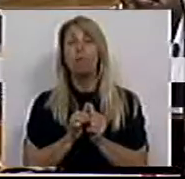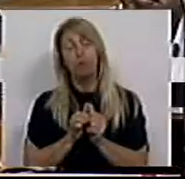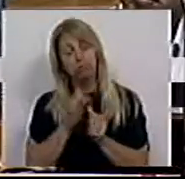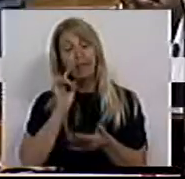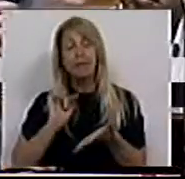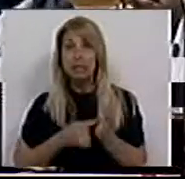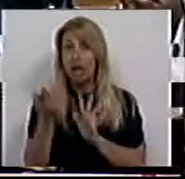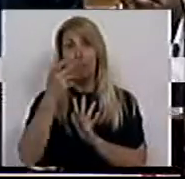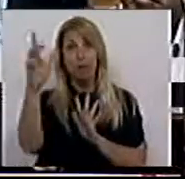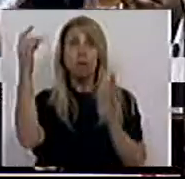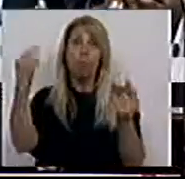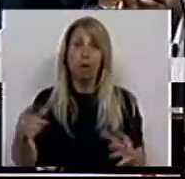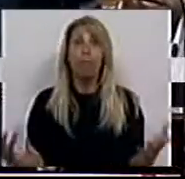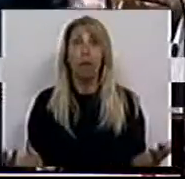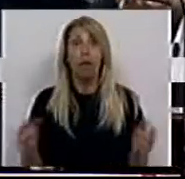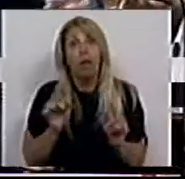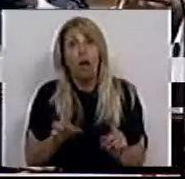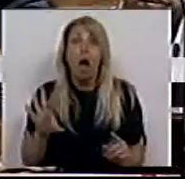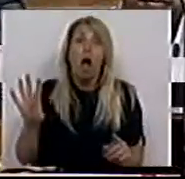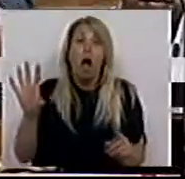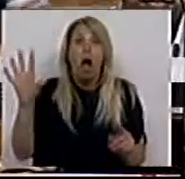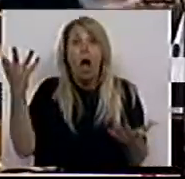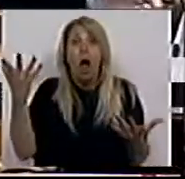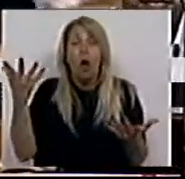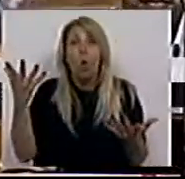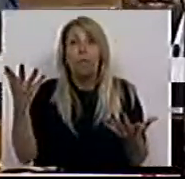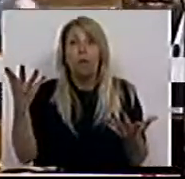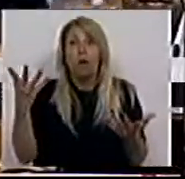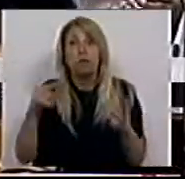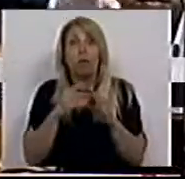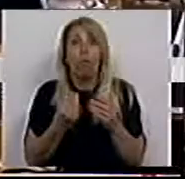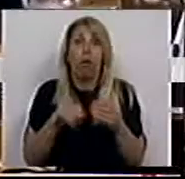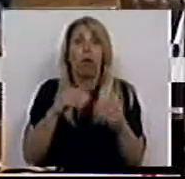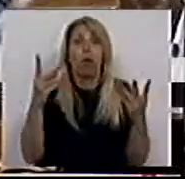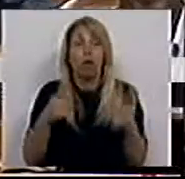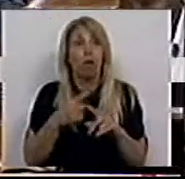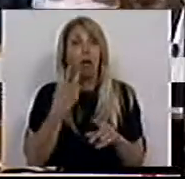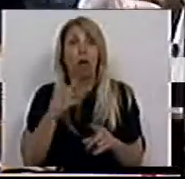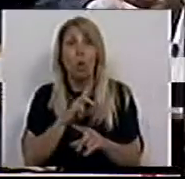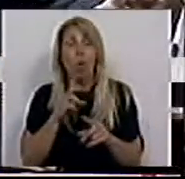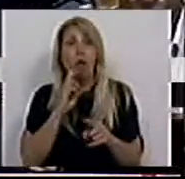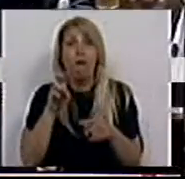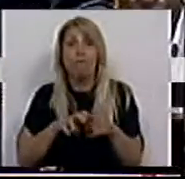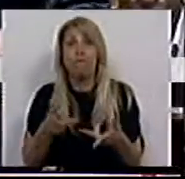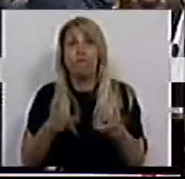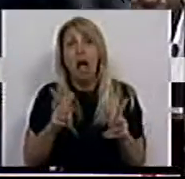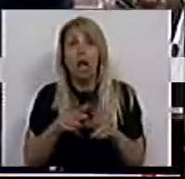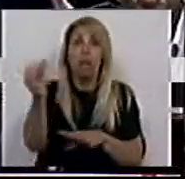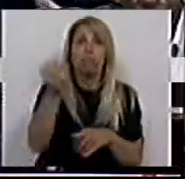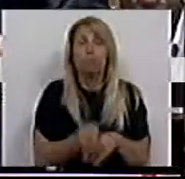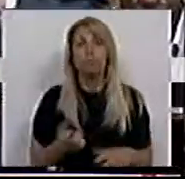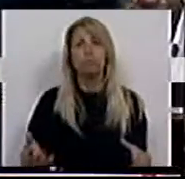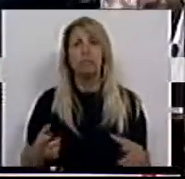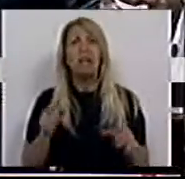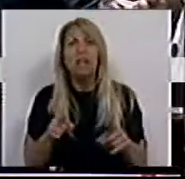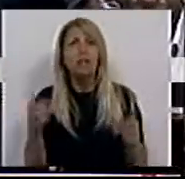necessidades permanentes e que a isso ocorre uma justaposição de preenchimento de vagas. Ora, isso não existe. E, portanto, há aqui